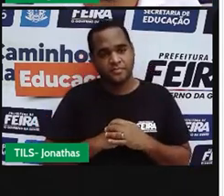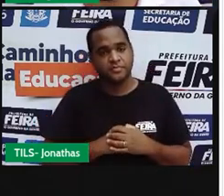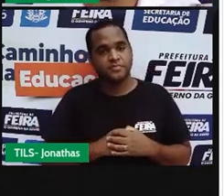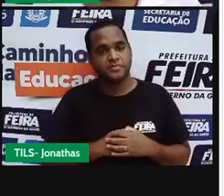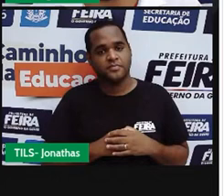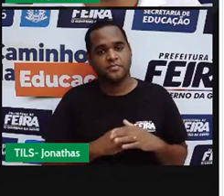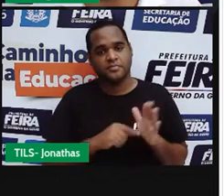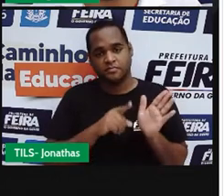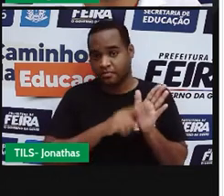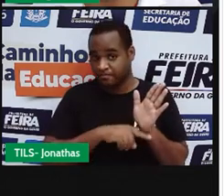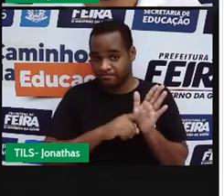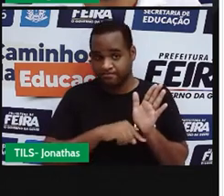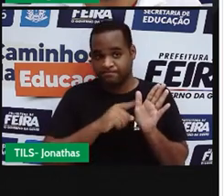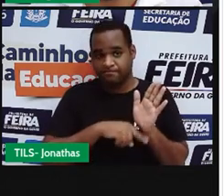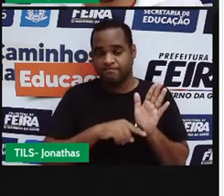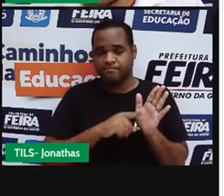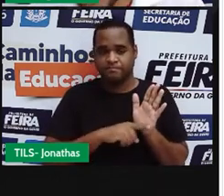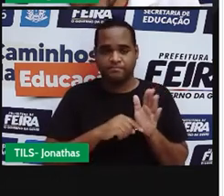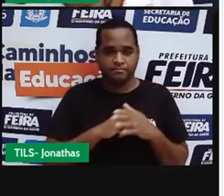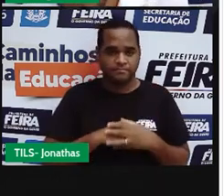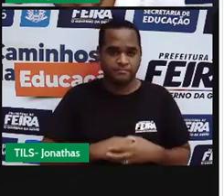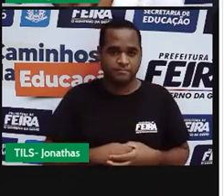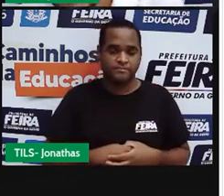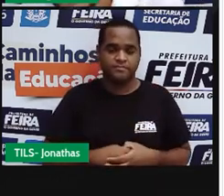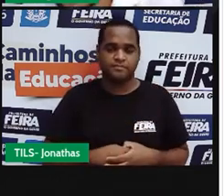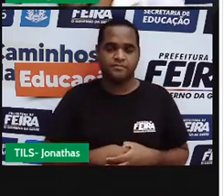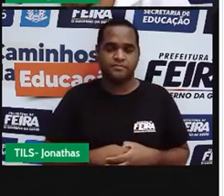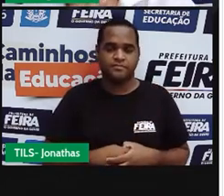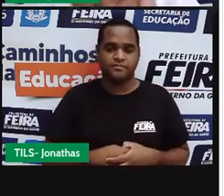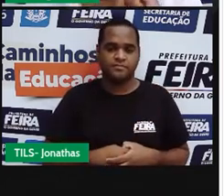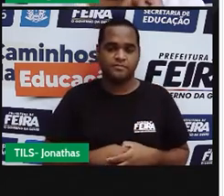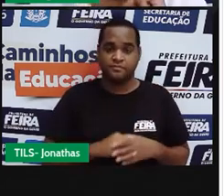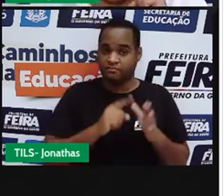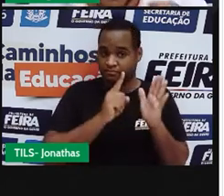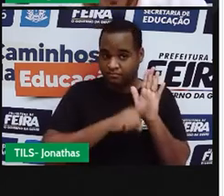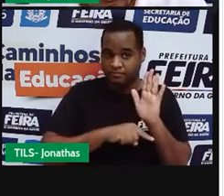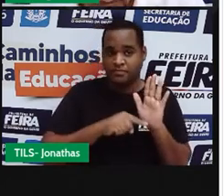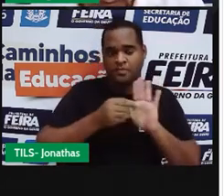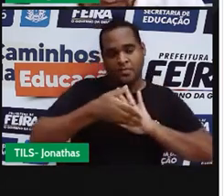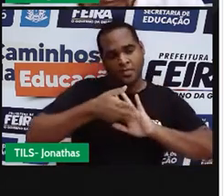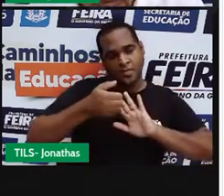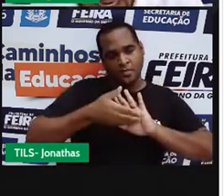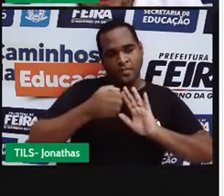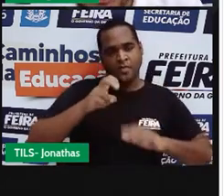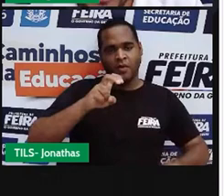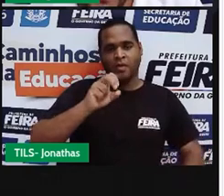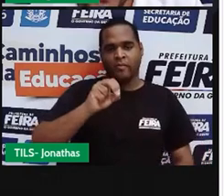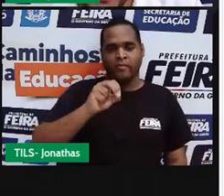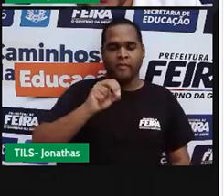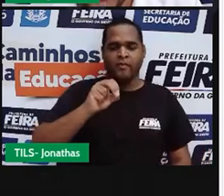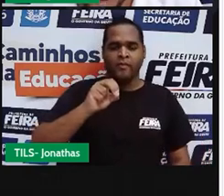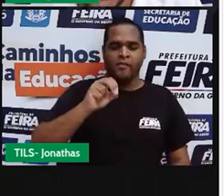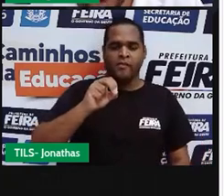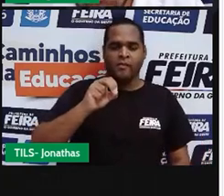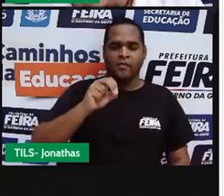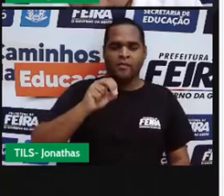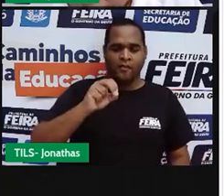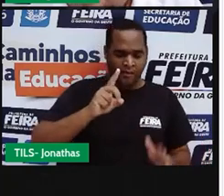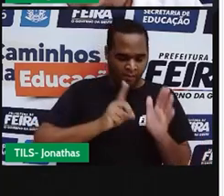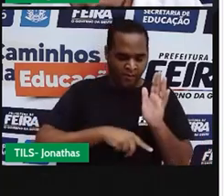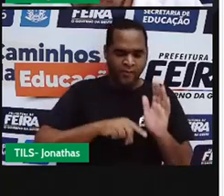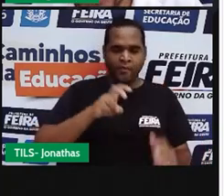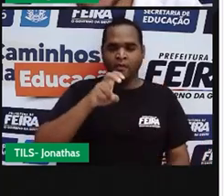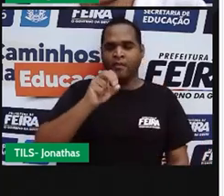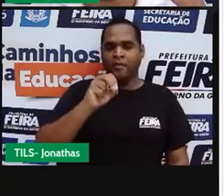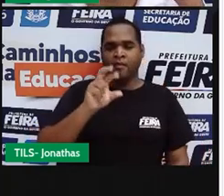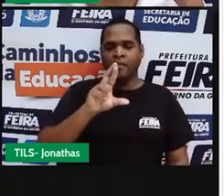menos. Então acompanha comigo. Ele vai tirar a dívida que eu tinha com ele